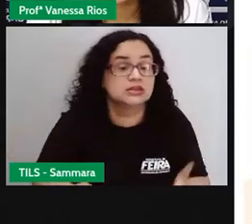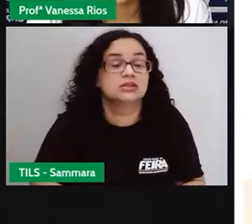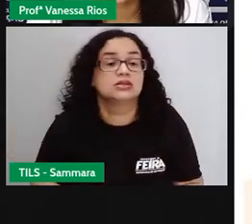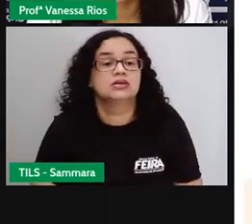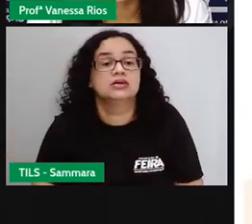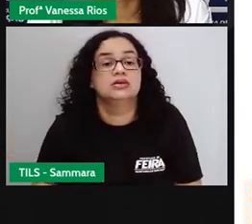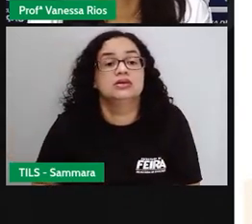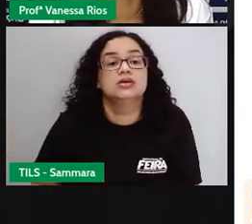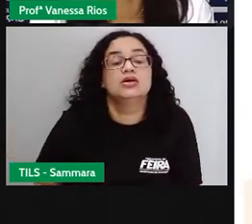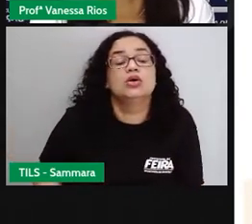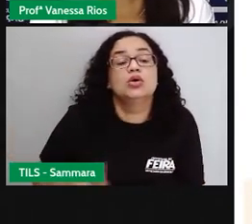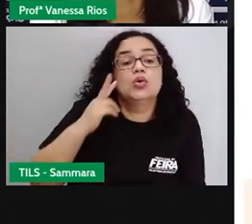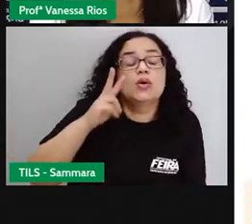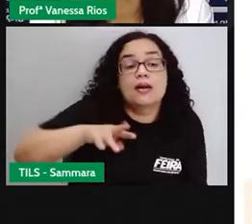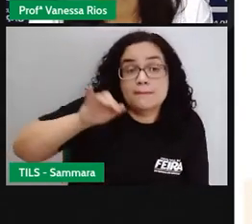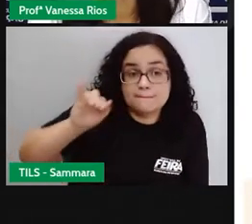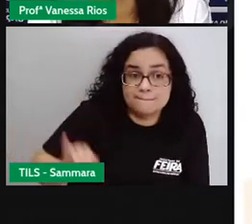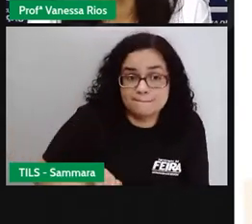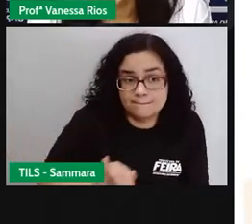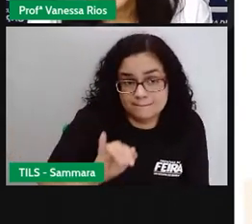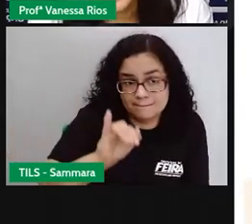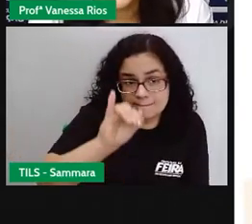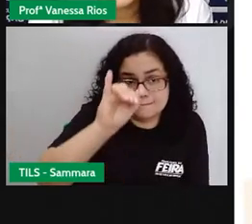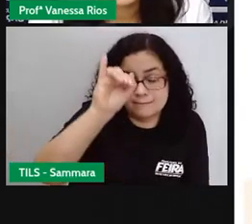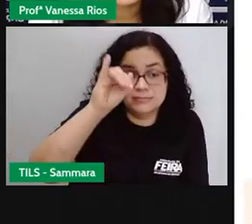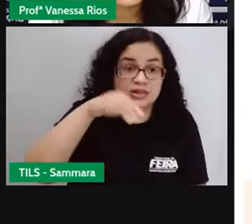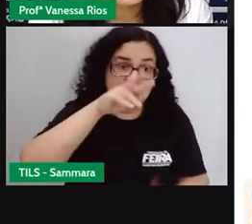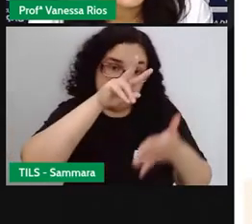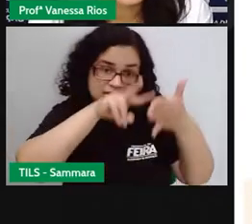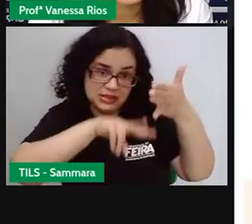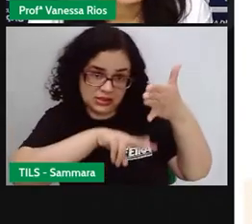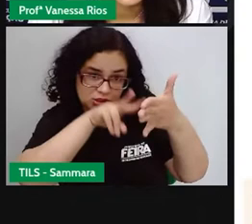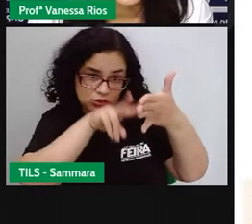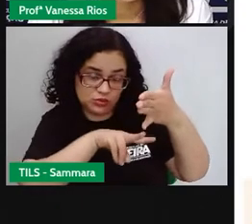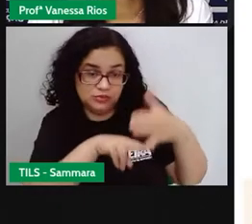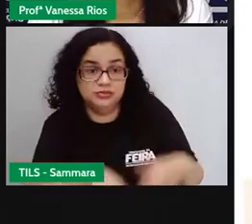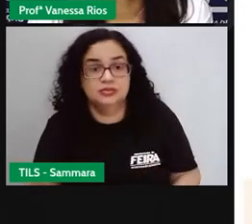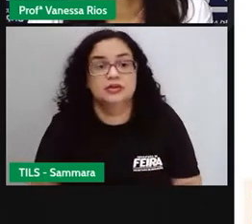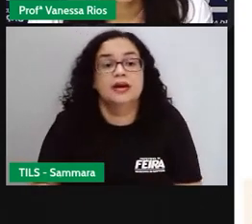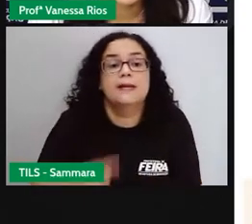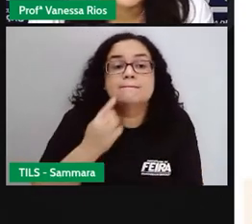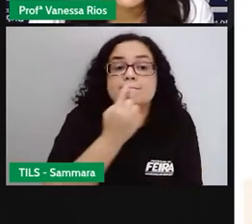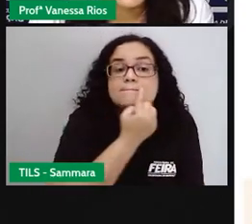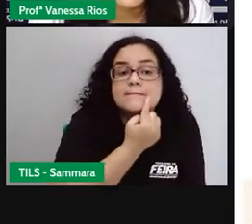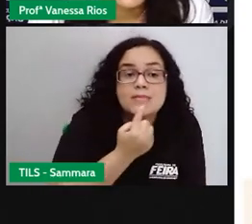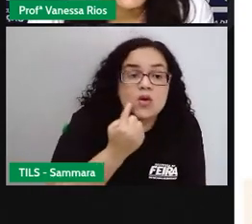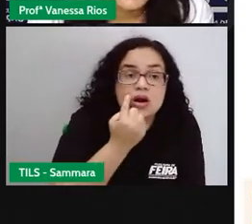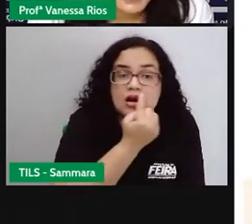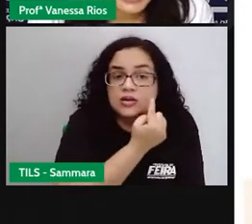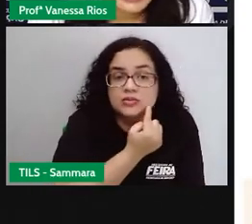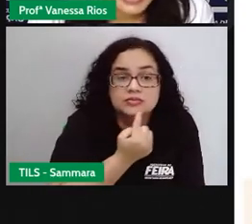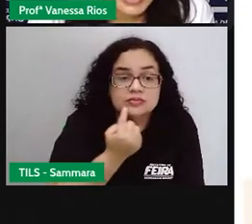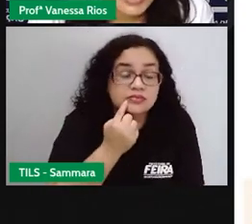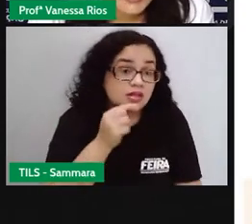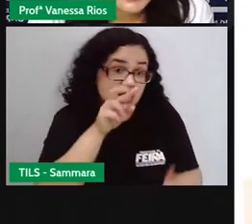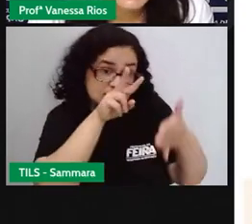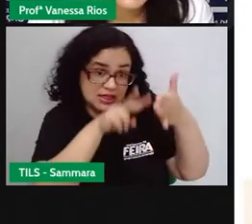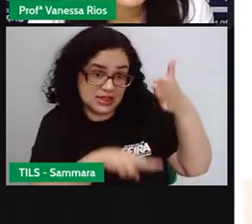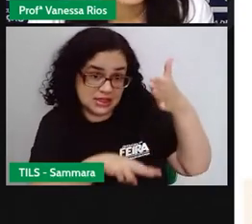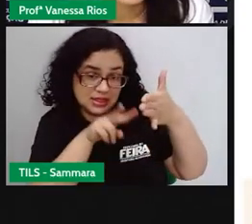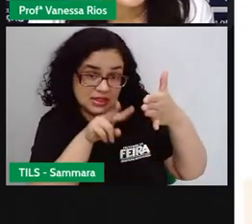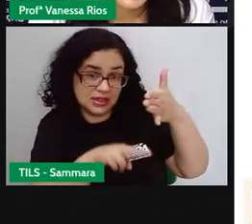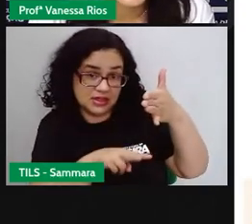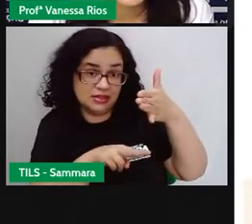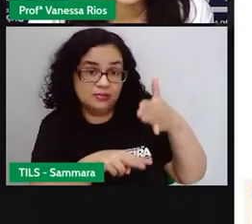ferramenta aí, é um órgão importantíssimo na leitura, não é? A nossa boca, ó, para ler com